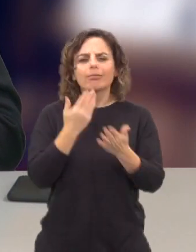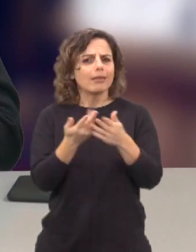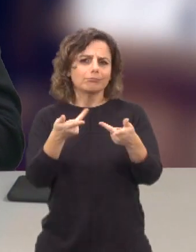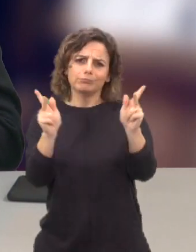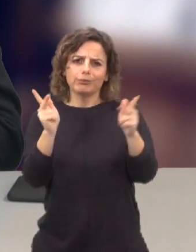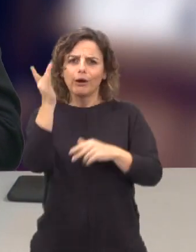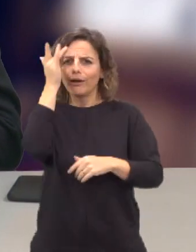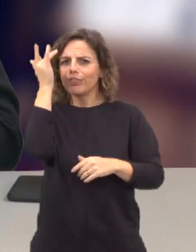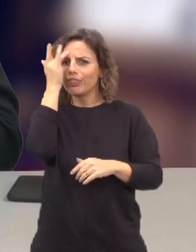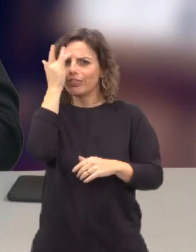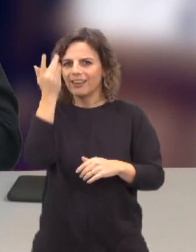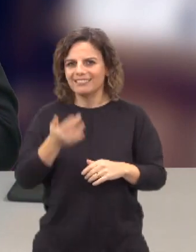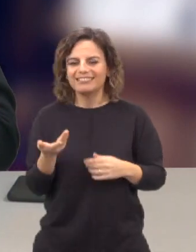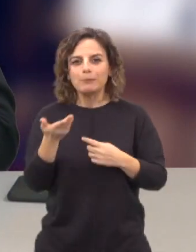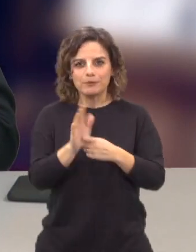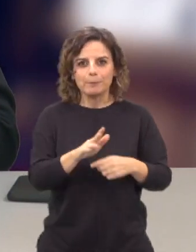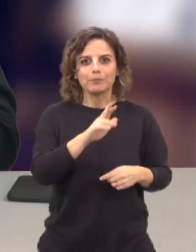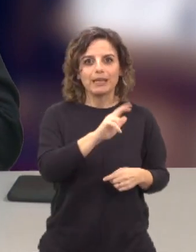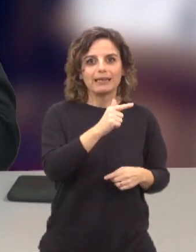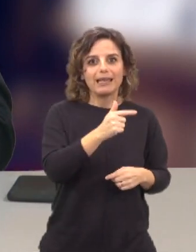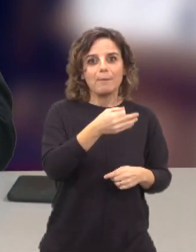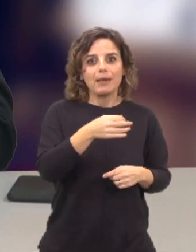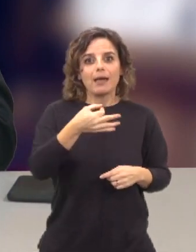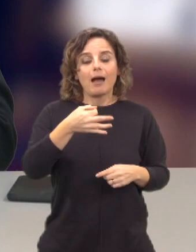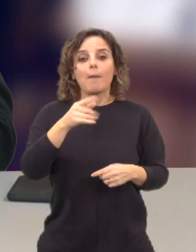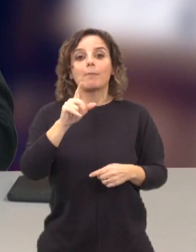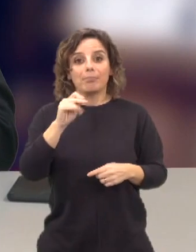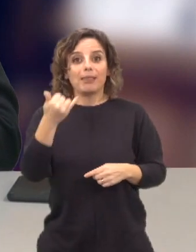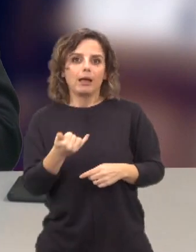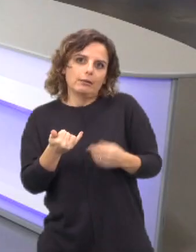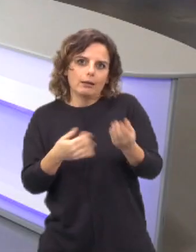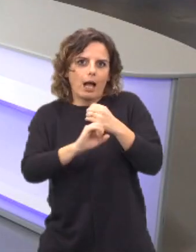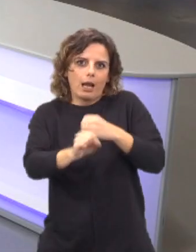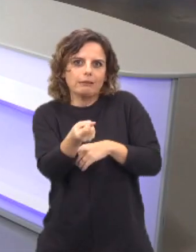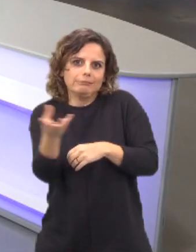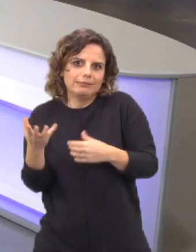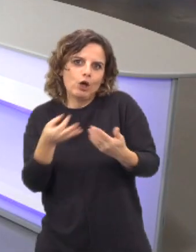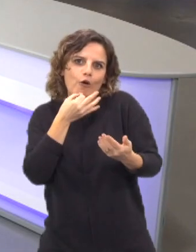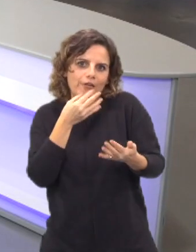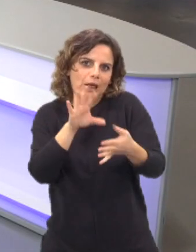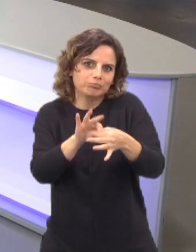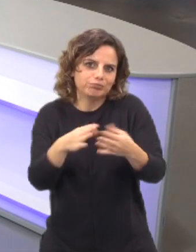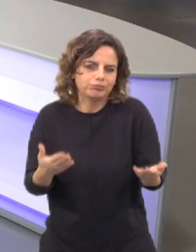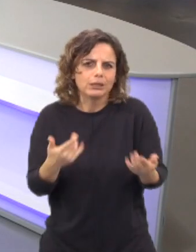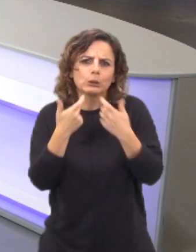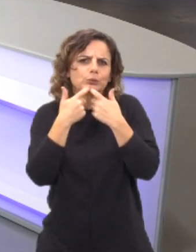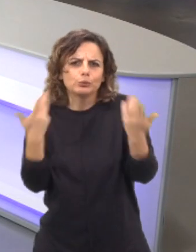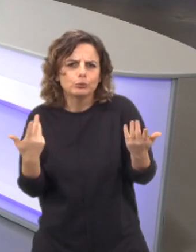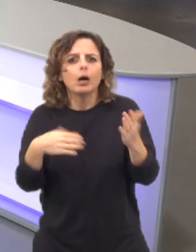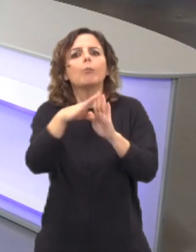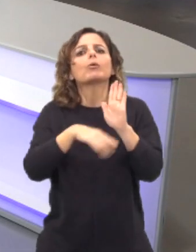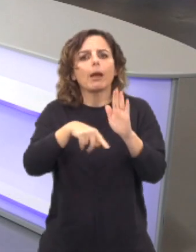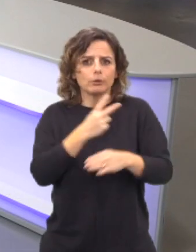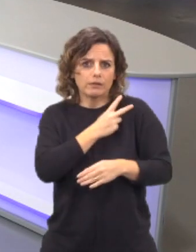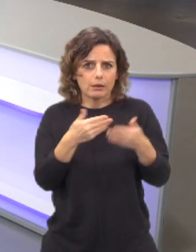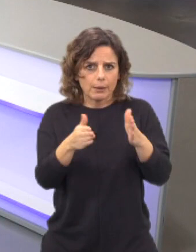a o dispor muito facilmente, e, por exemplo, a RTP Play, já agora que estou a falar de vários canais, está aí tudo que nós possamos ver, ver este